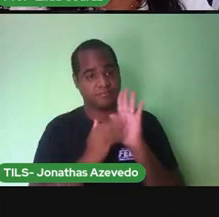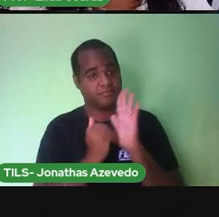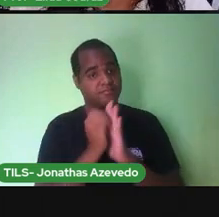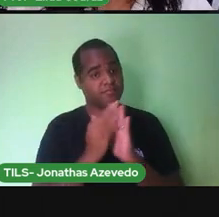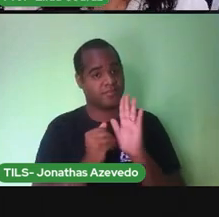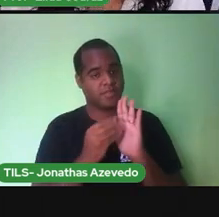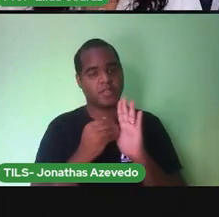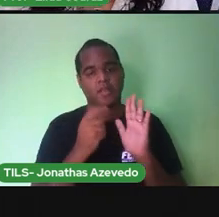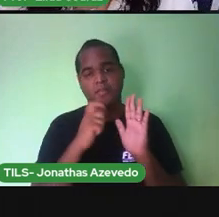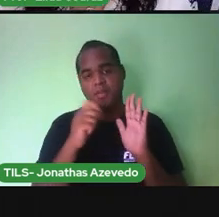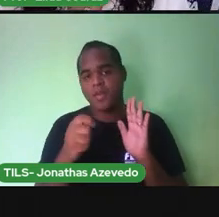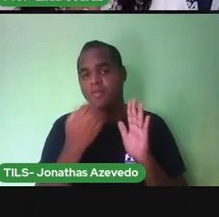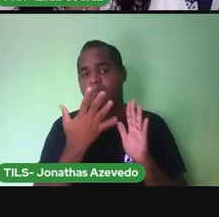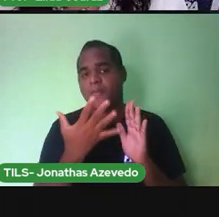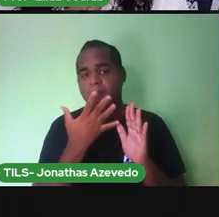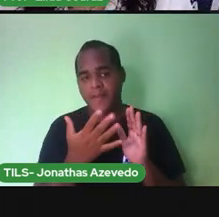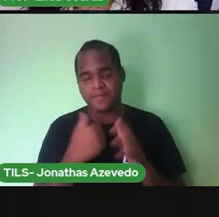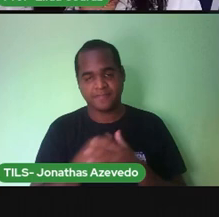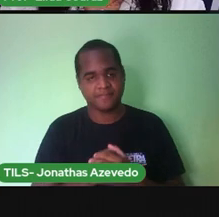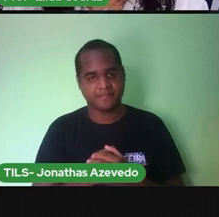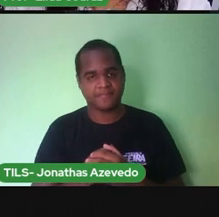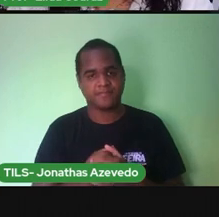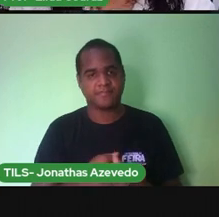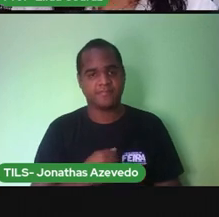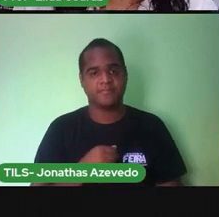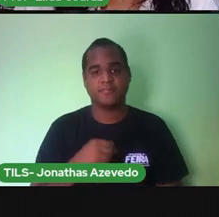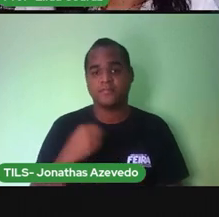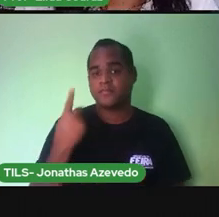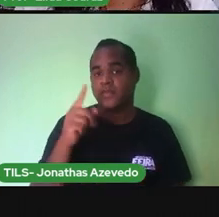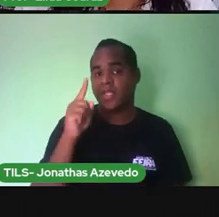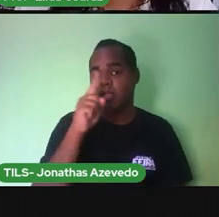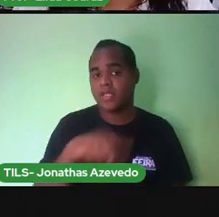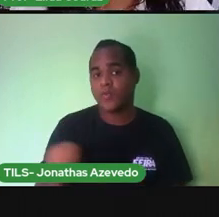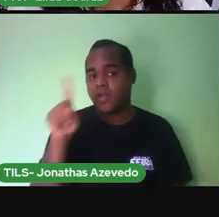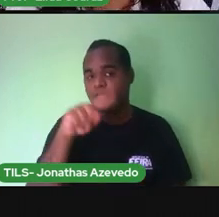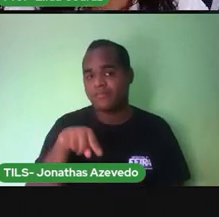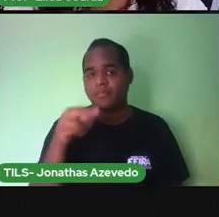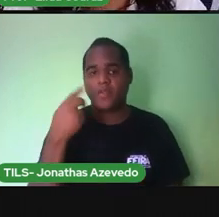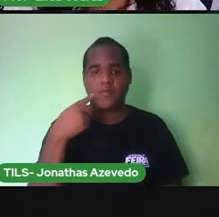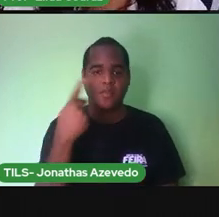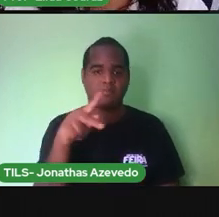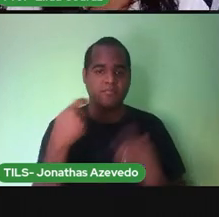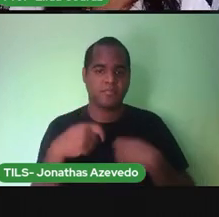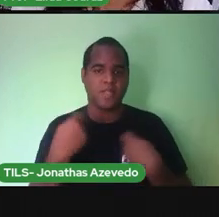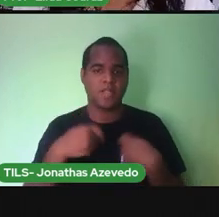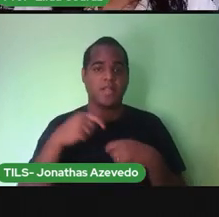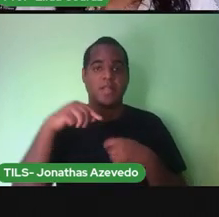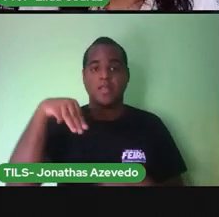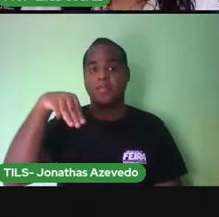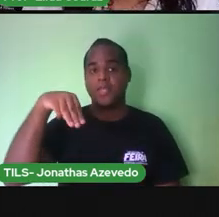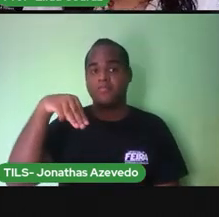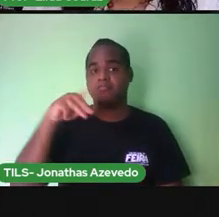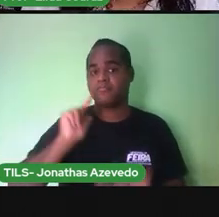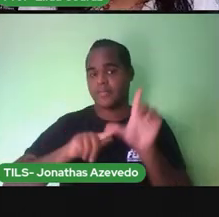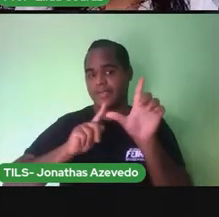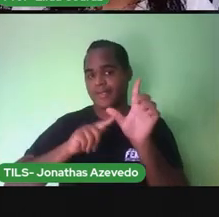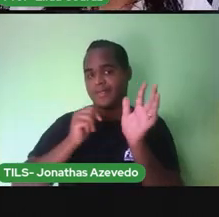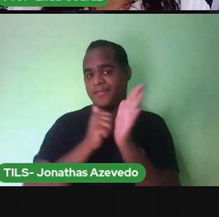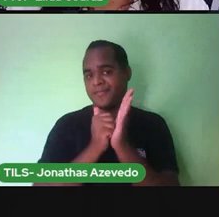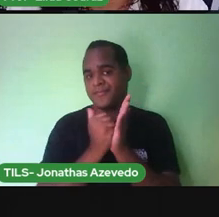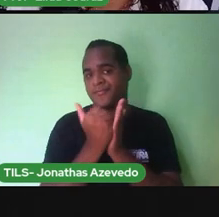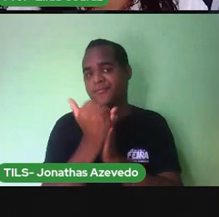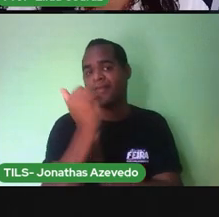espaços Terceiro Você vai circular No texto As palavras Iniciadas